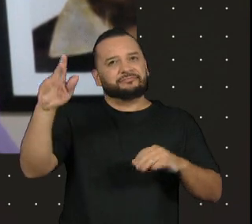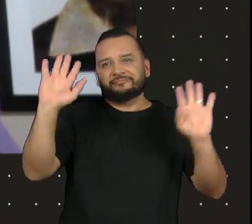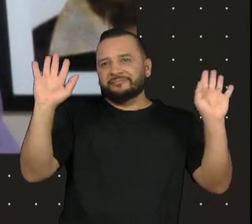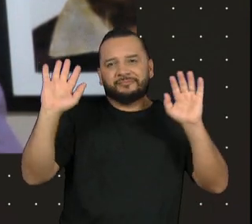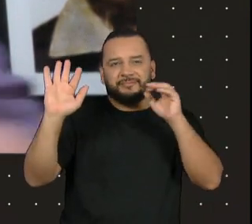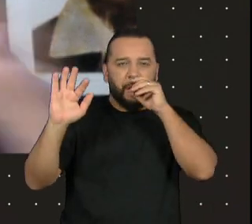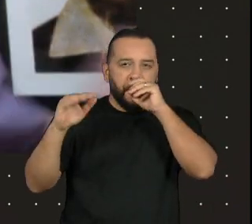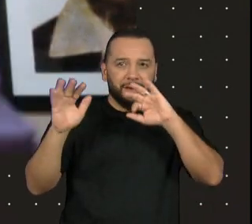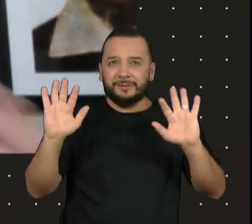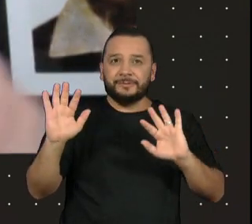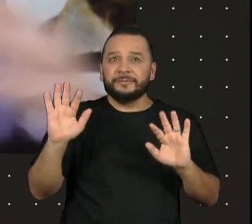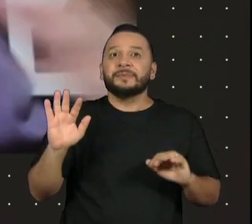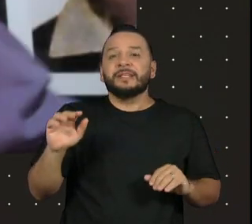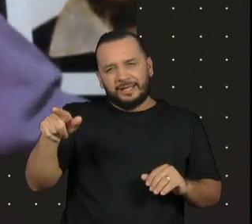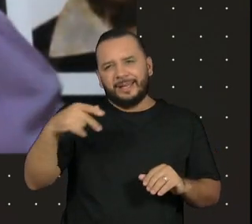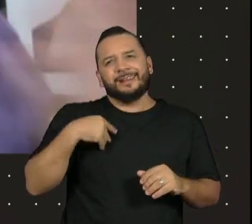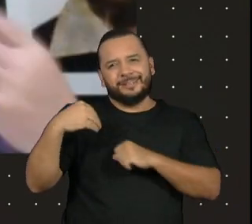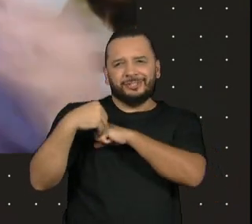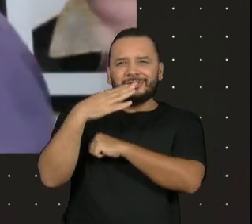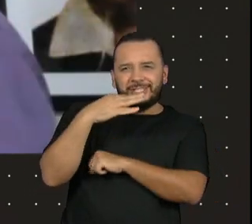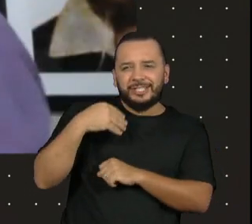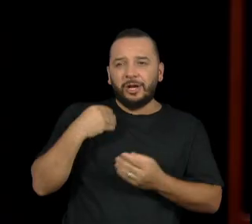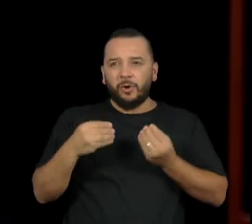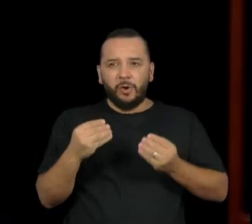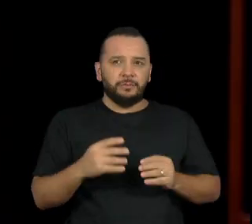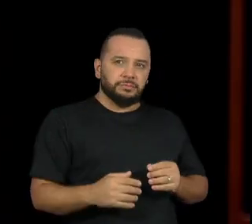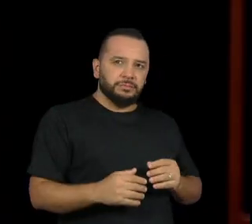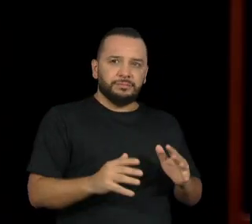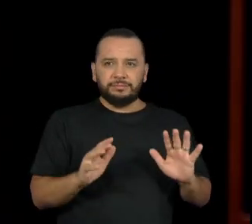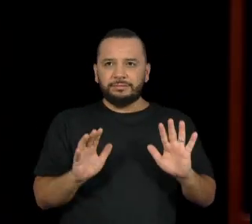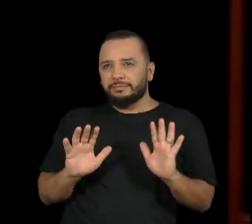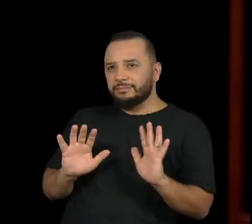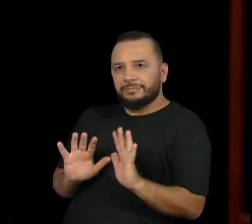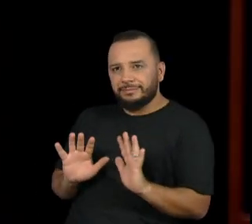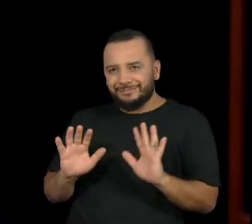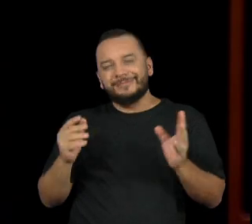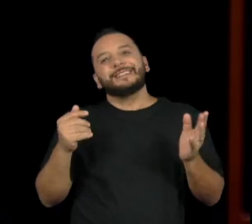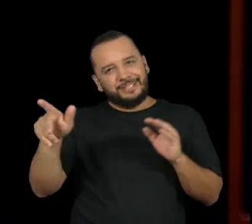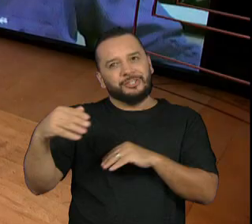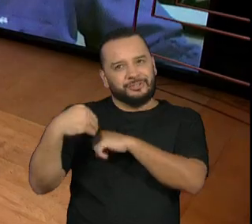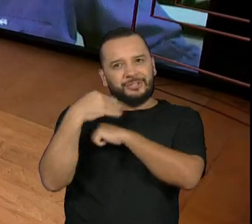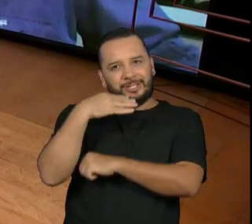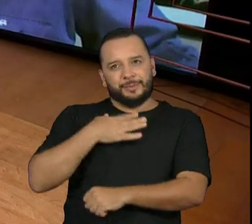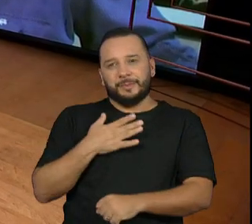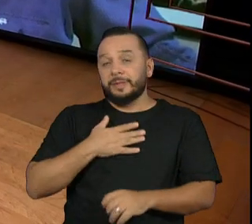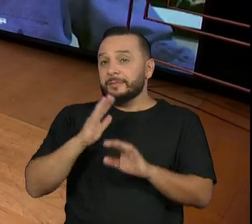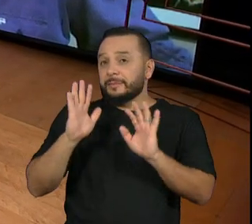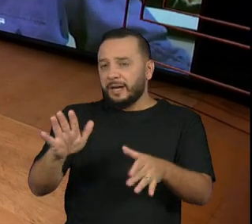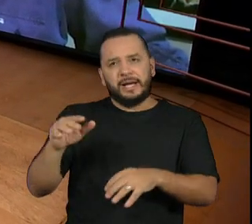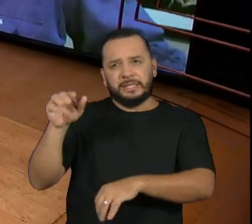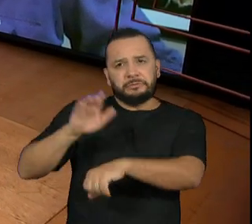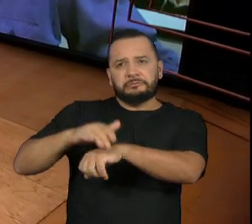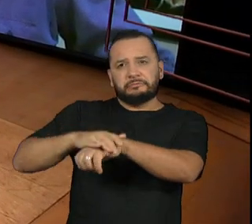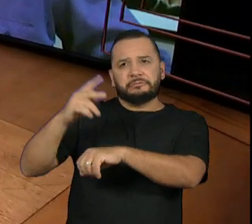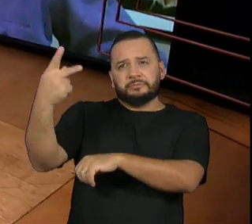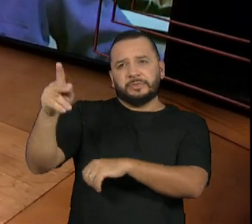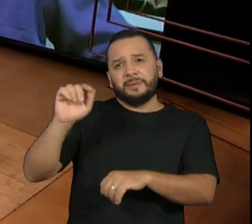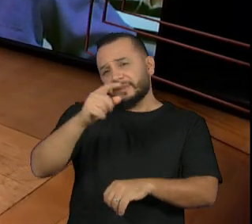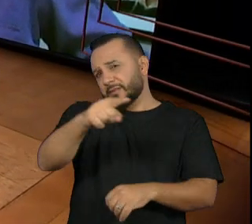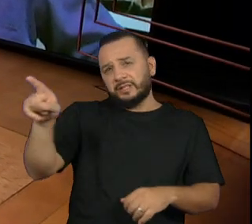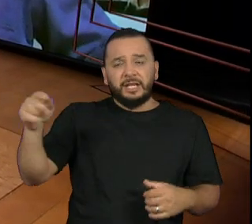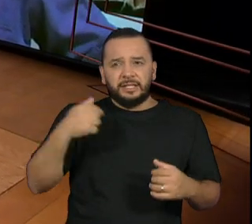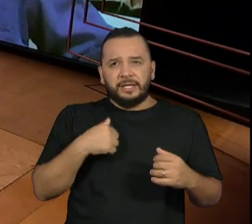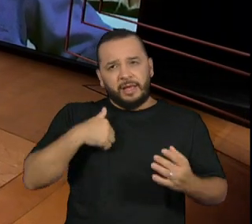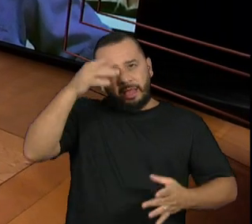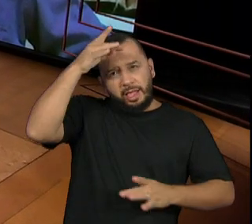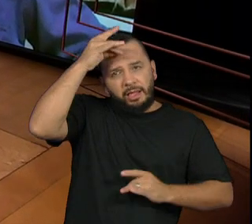É claro que ele vai dar a dica e você vai se enquadrar, vai tudo mais, mas a preocupação é ser verdadeira, né? E com o